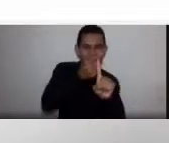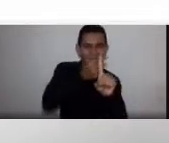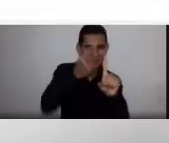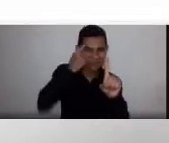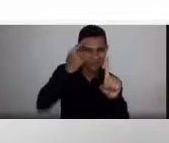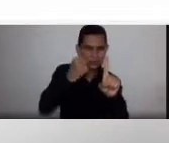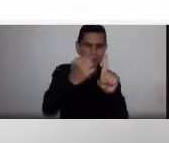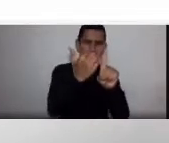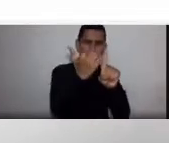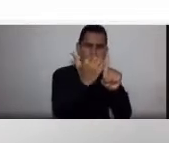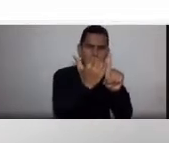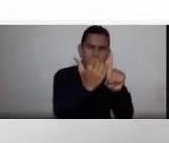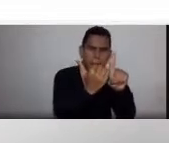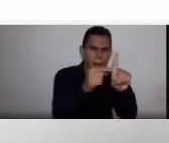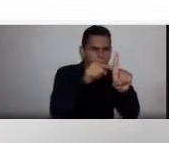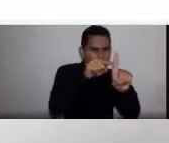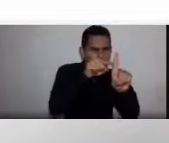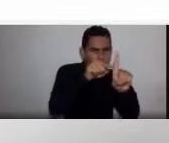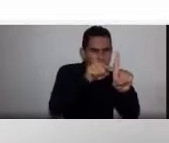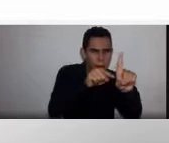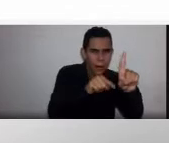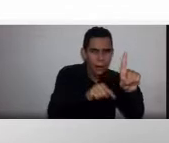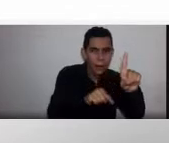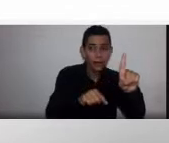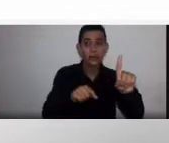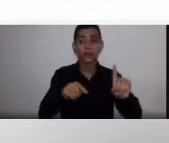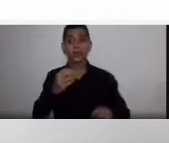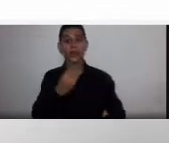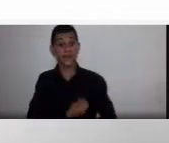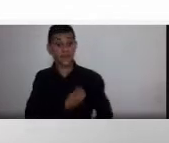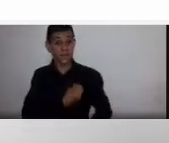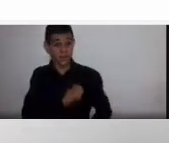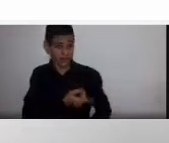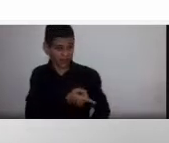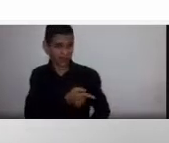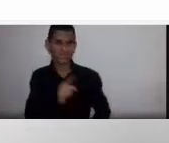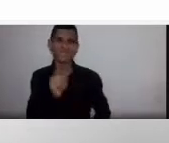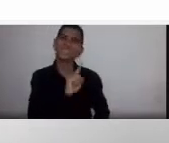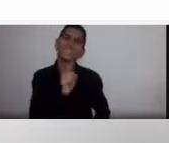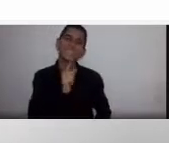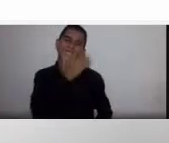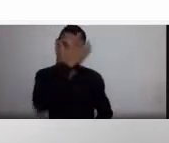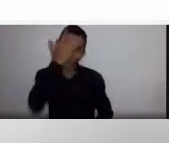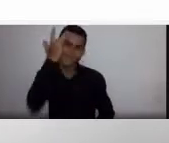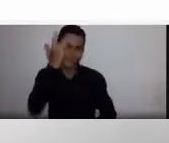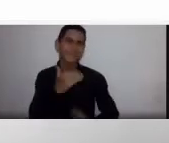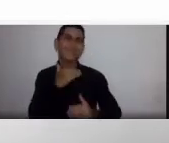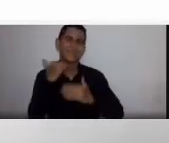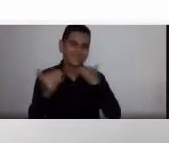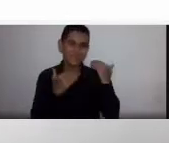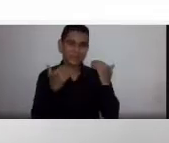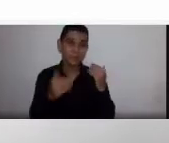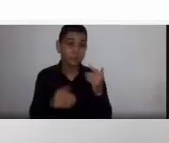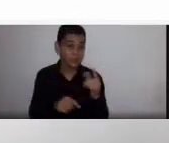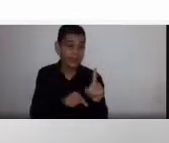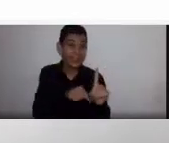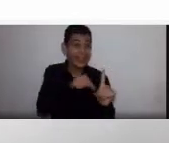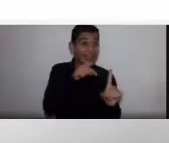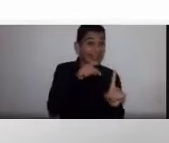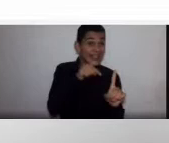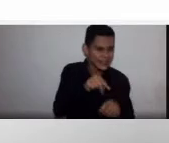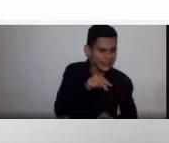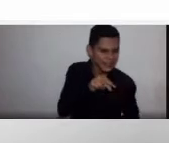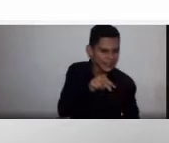a mortalidade, a probabilidade de sobrevivência foi baixa. Onde o doutor Chandler teve um pouquinho mais de bons